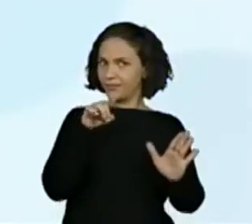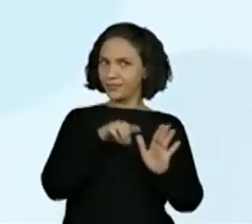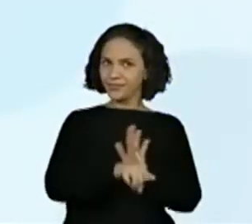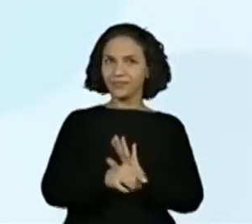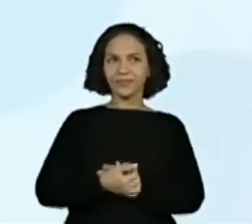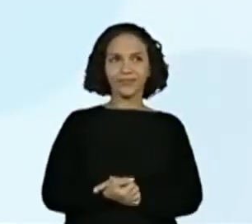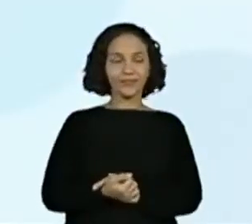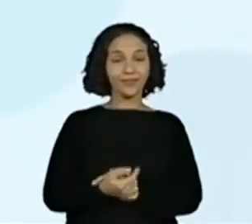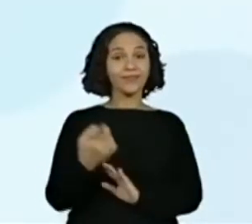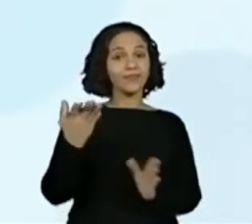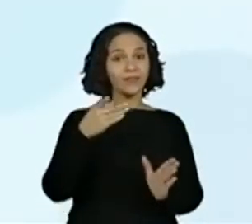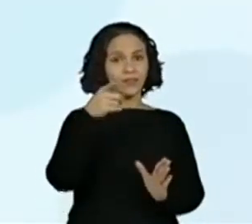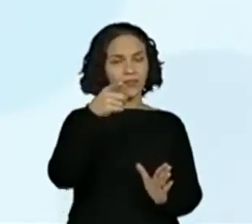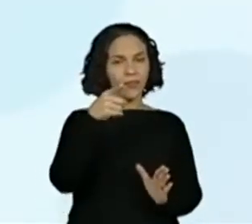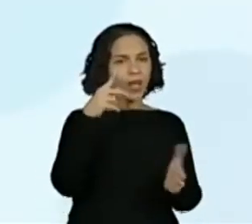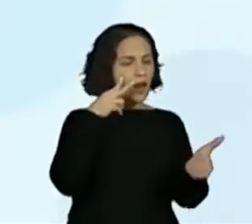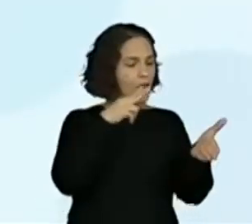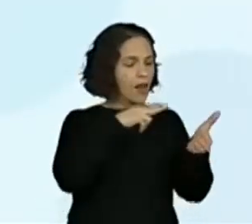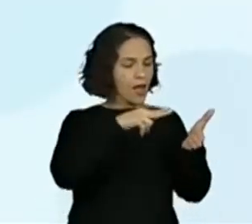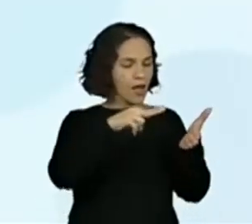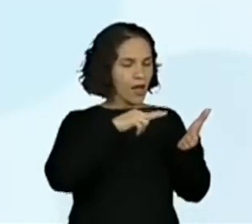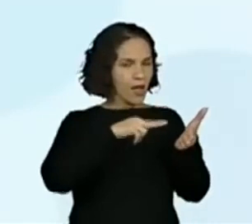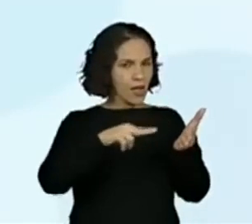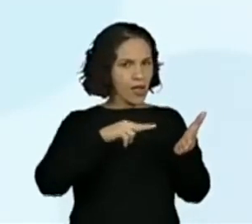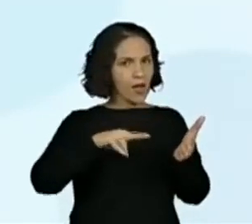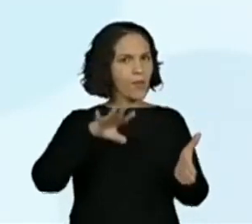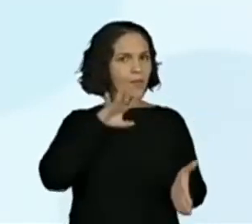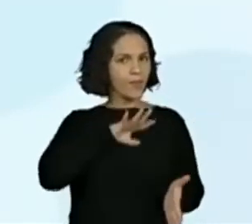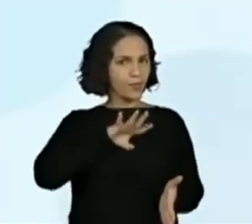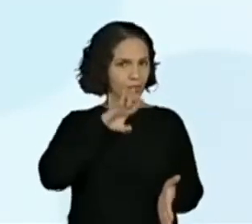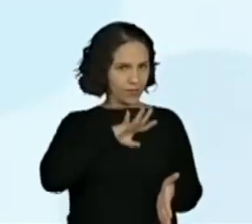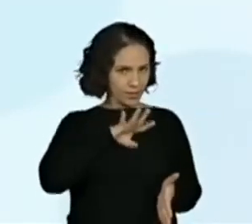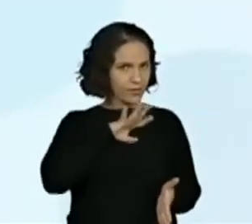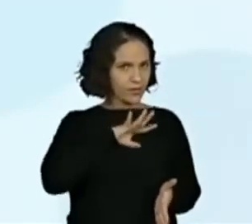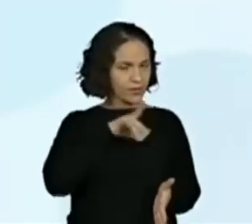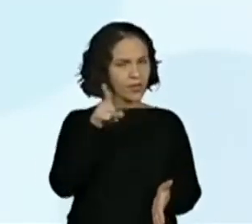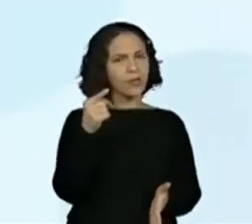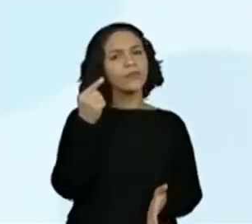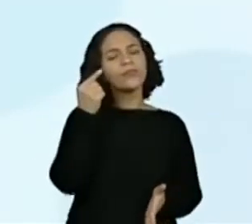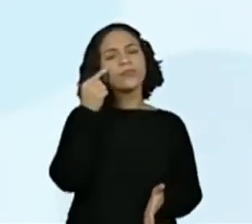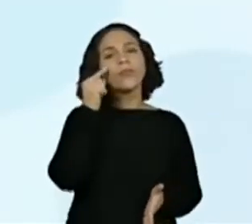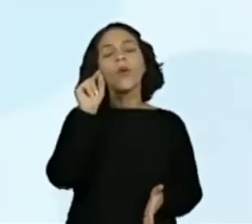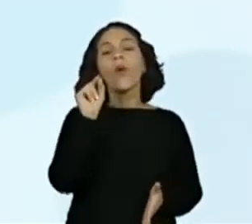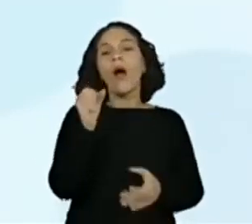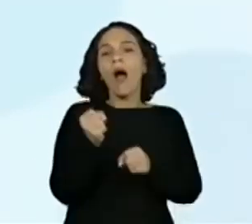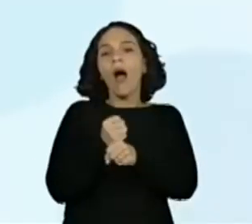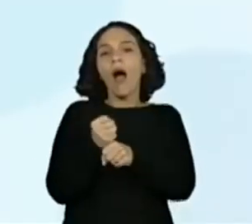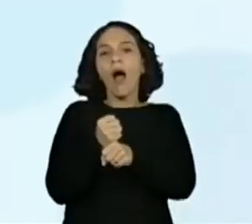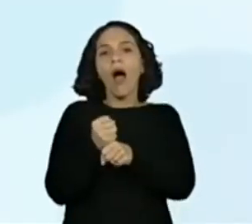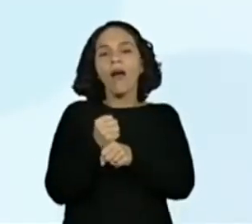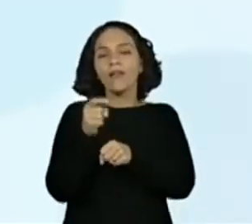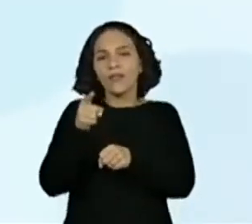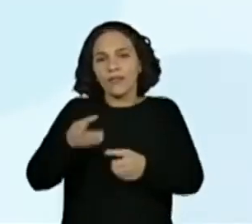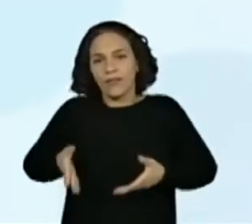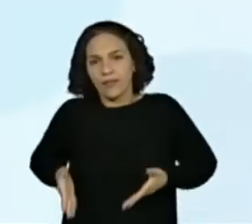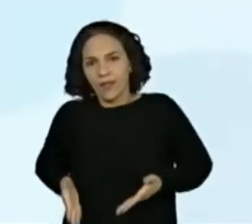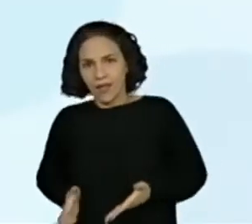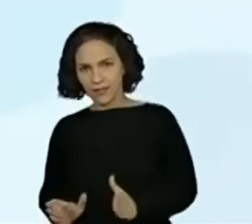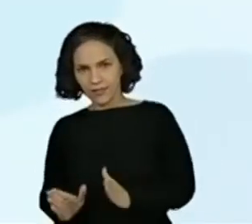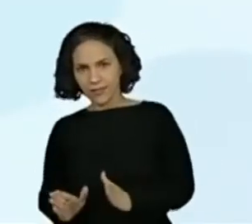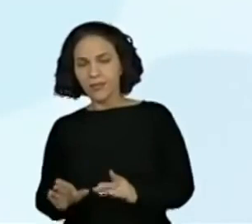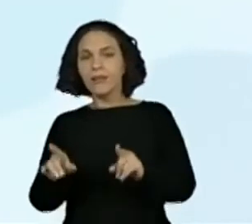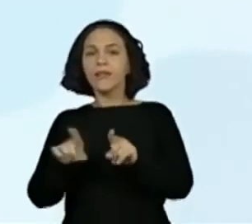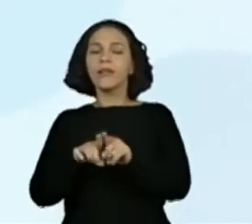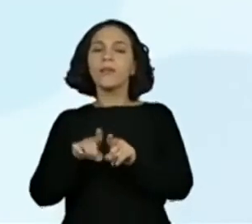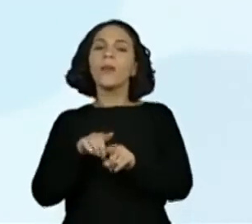Leia em voz alta e escreva por extenso os anos de nascimento e